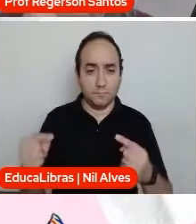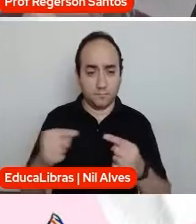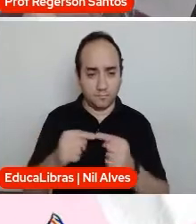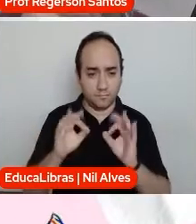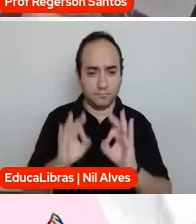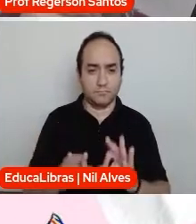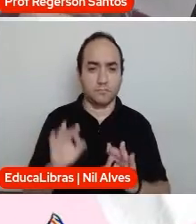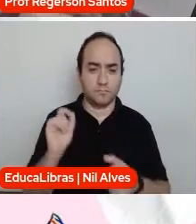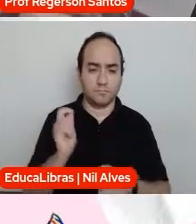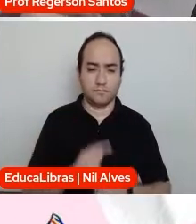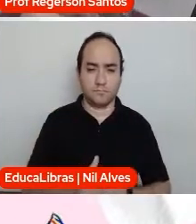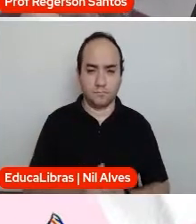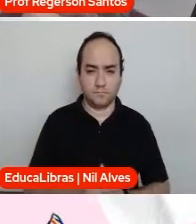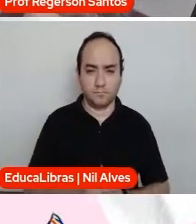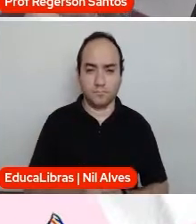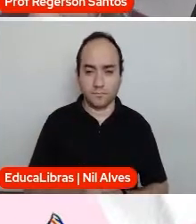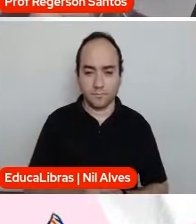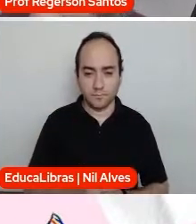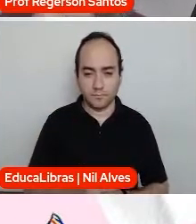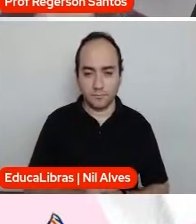cumpridos. Pode passar, Bia.